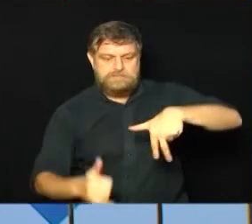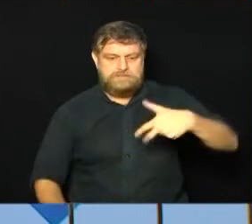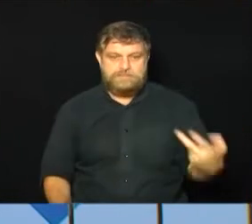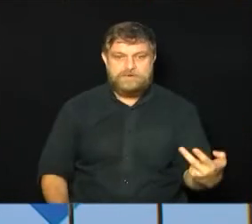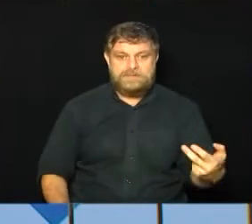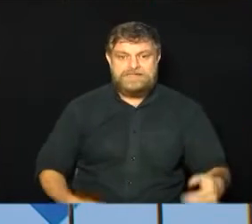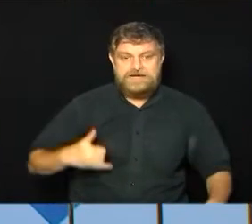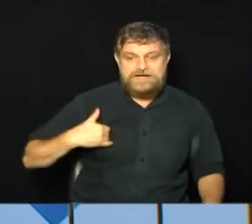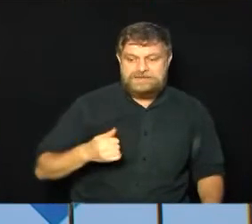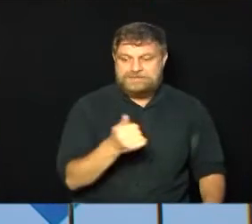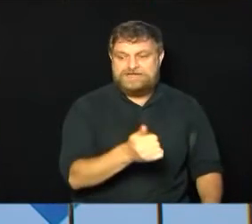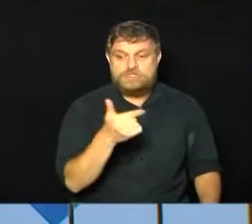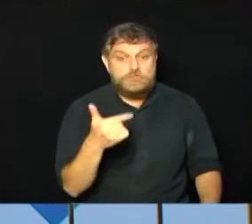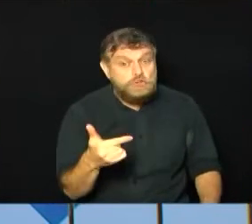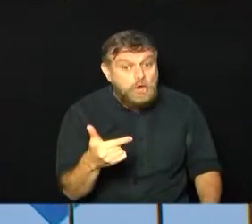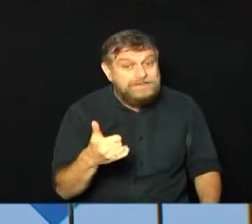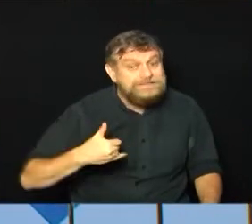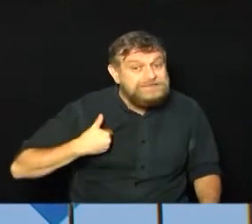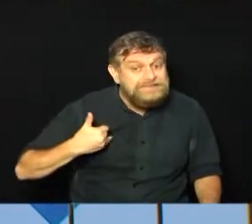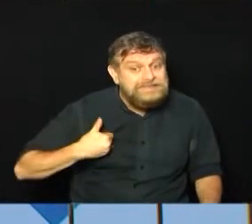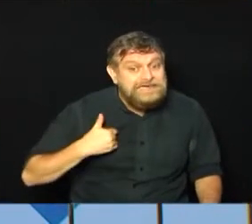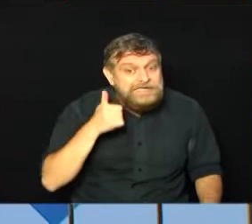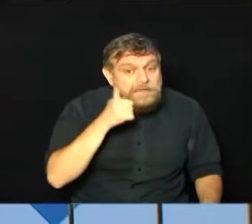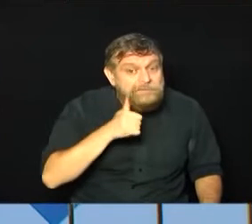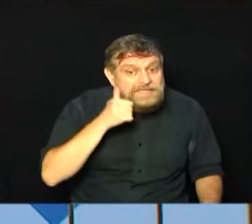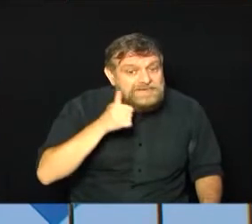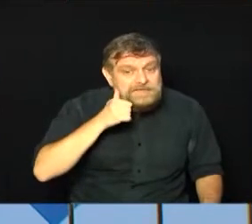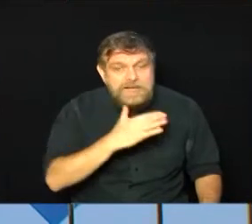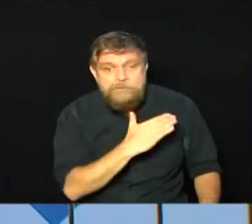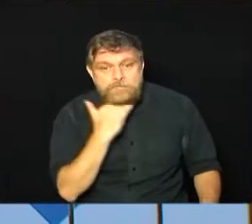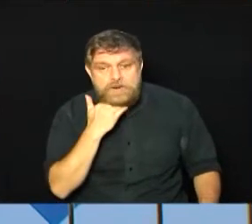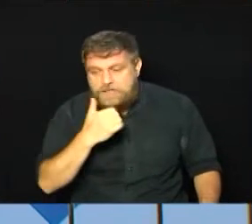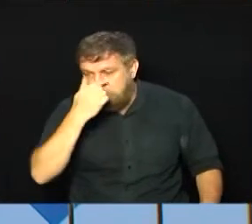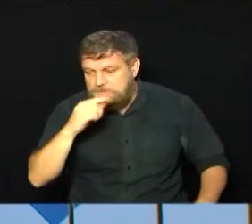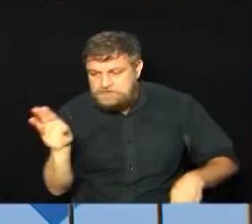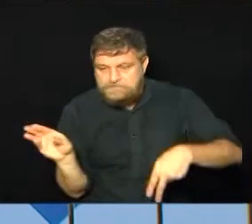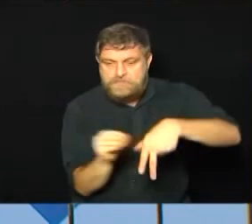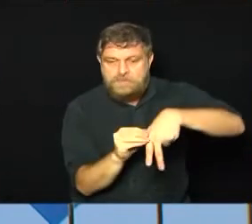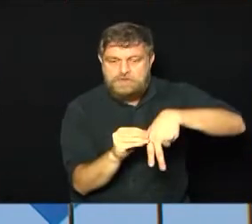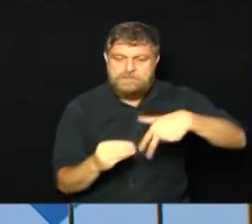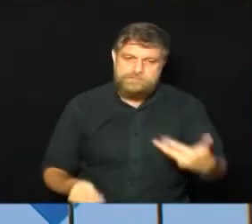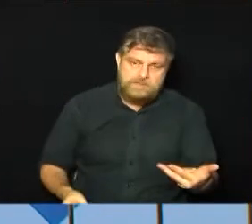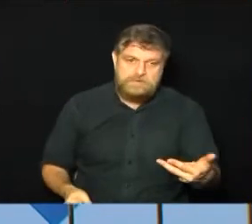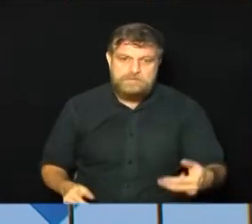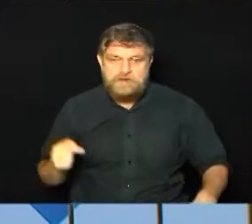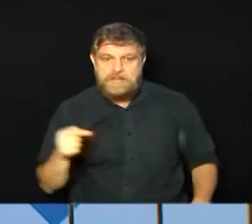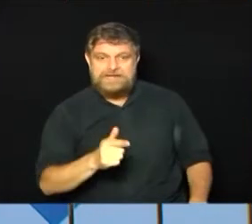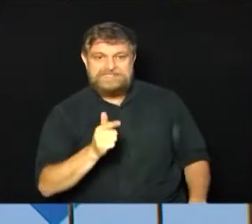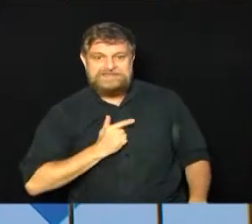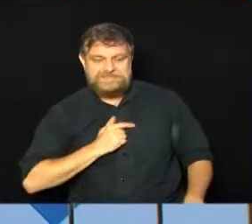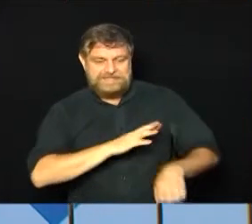12 anos. Apenas 12 anos que morreu aí por causa da influenza. E segundo a Secretaria de Saúde, ela tinha